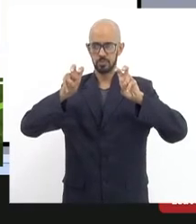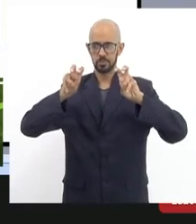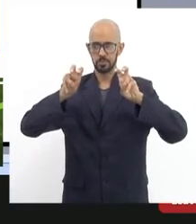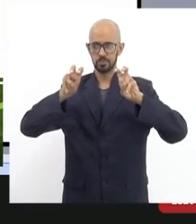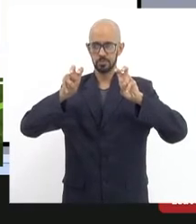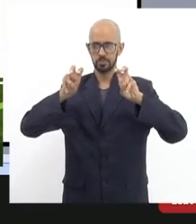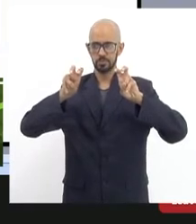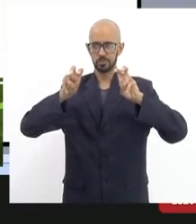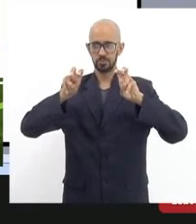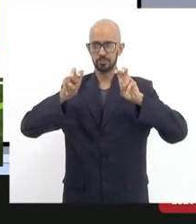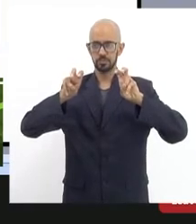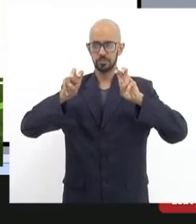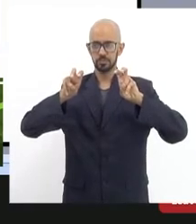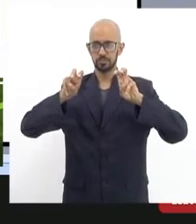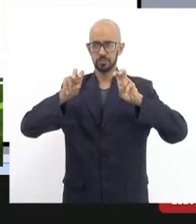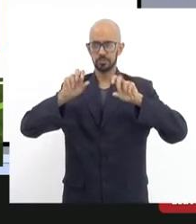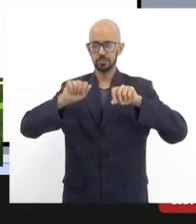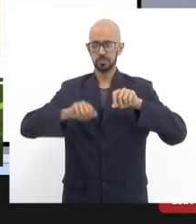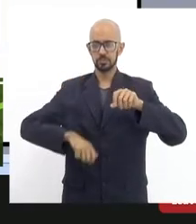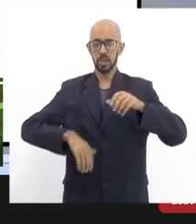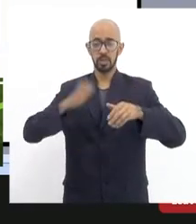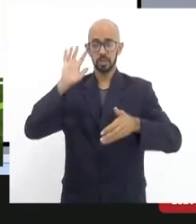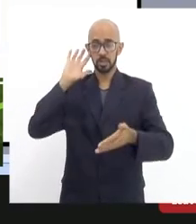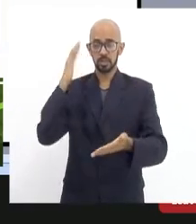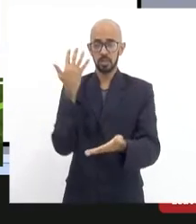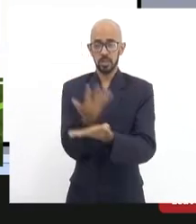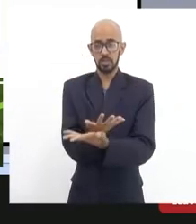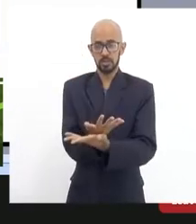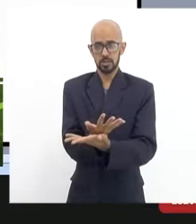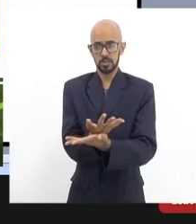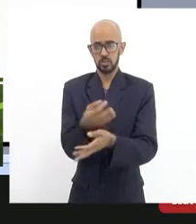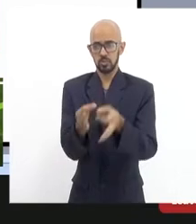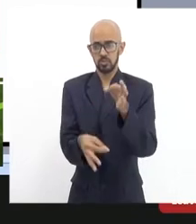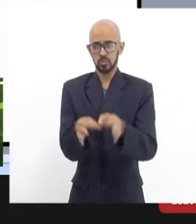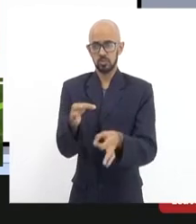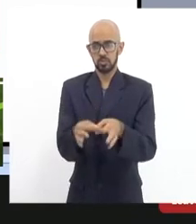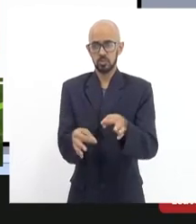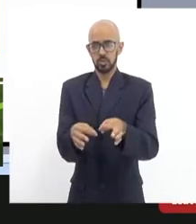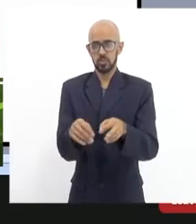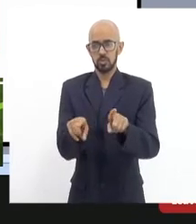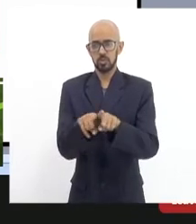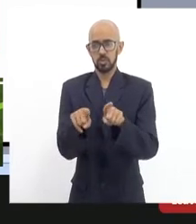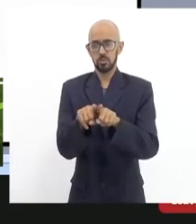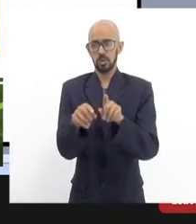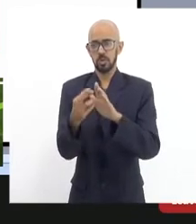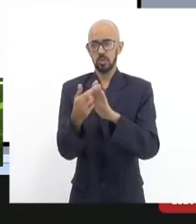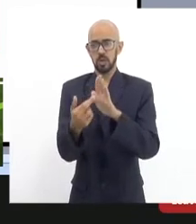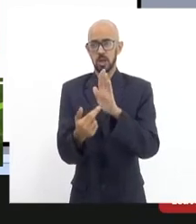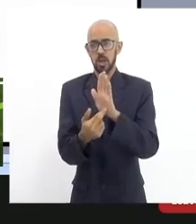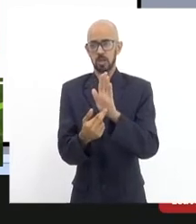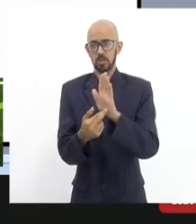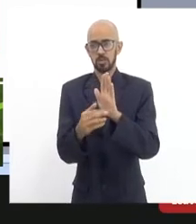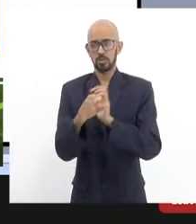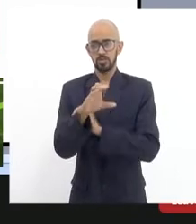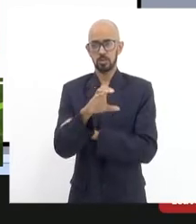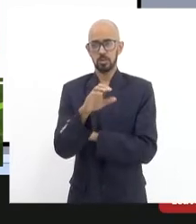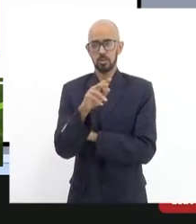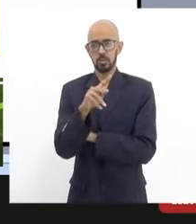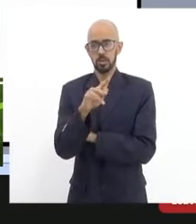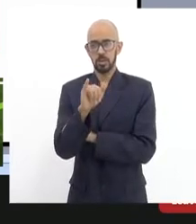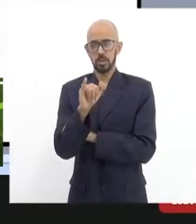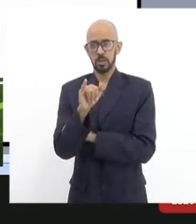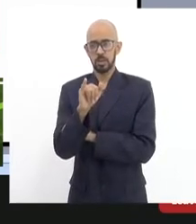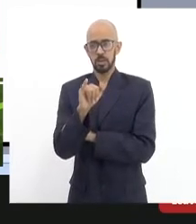da sentença judicial e do relatório da CPI de transportes da